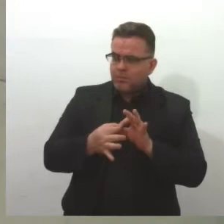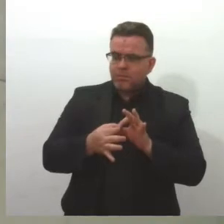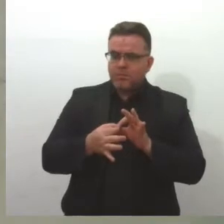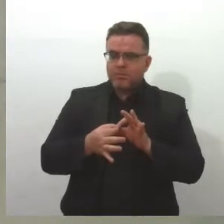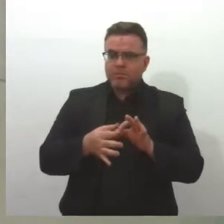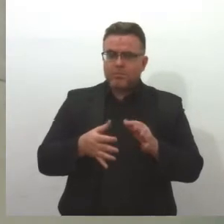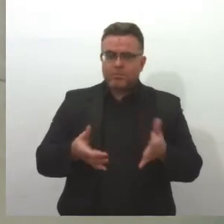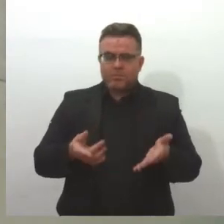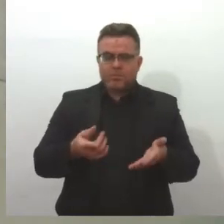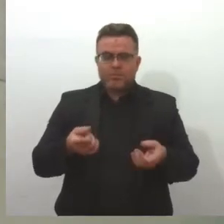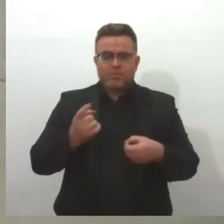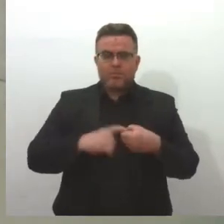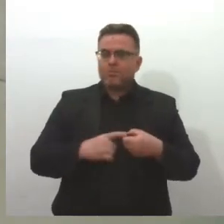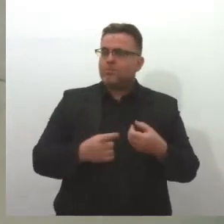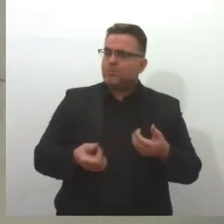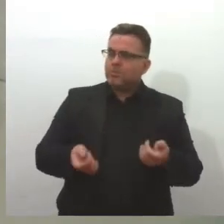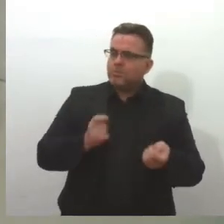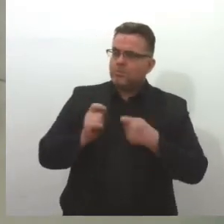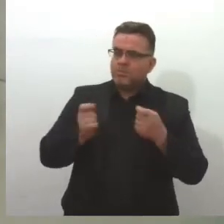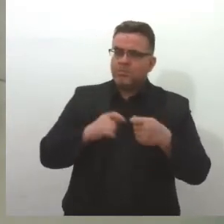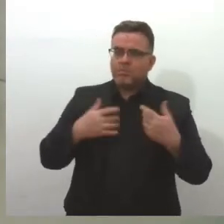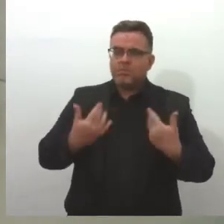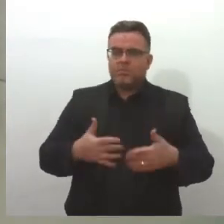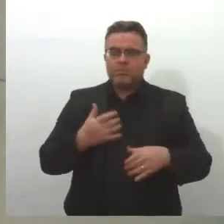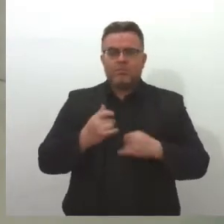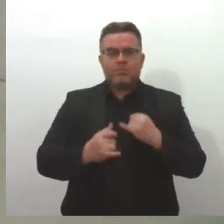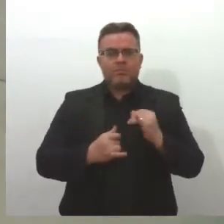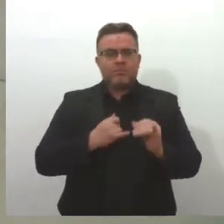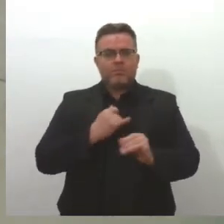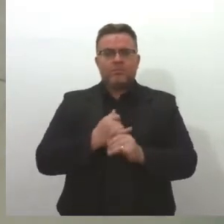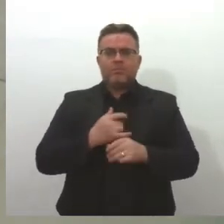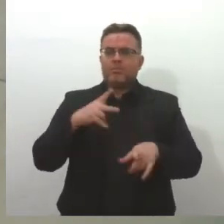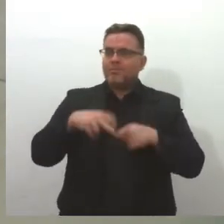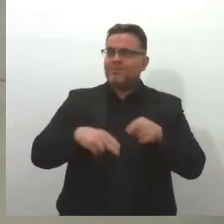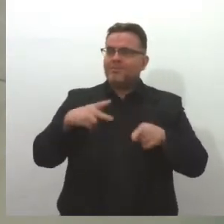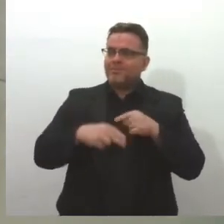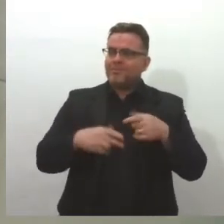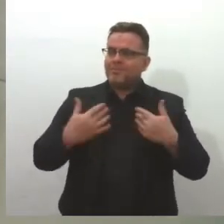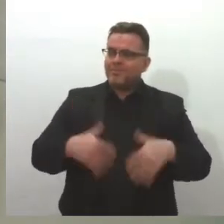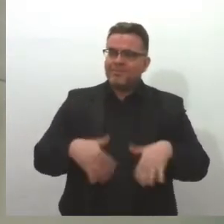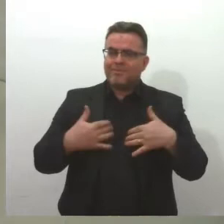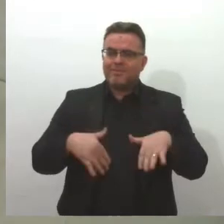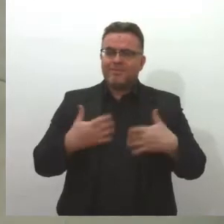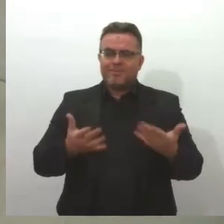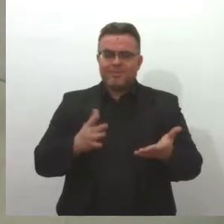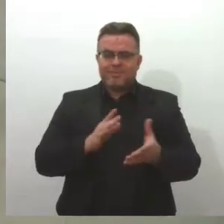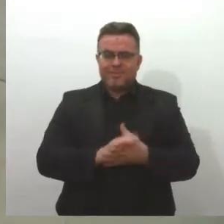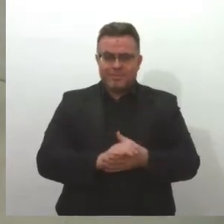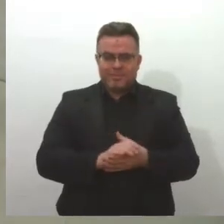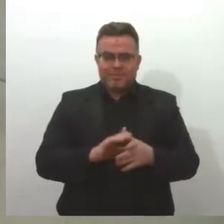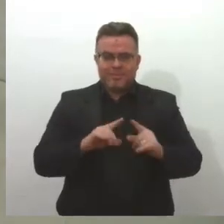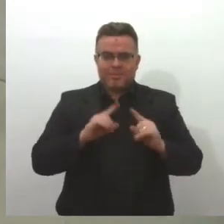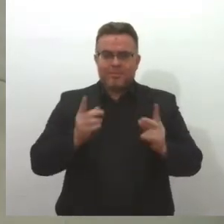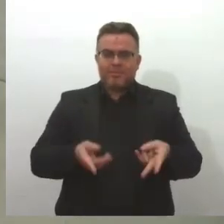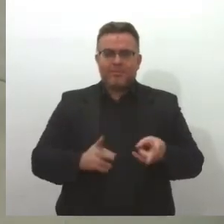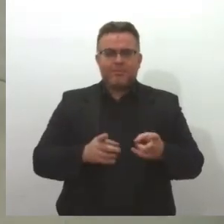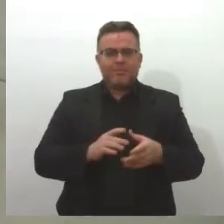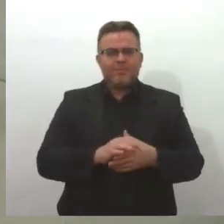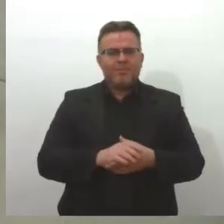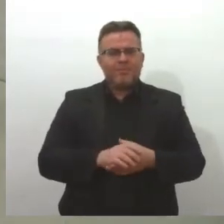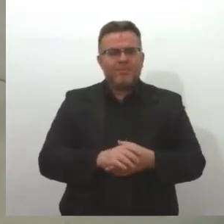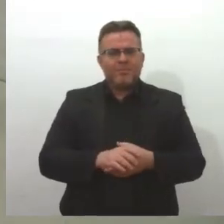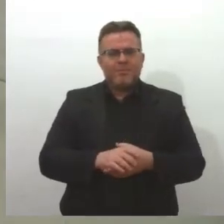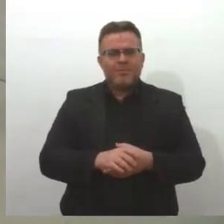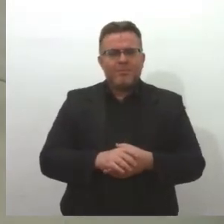Olá, Genilson. A internet está com pegadinha com a gente, Genilson. Mas continua... Quando falo com o medicamento